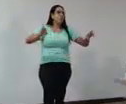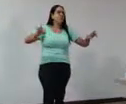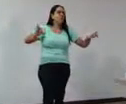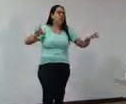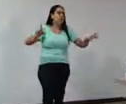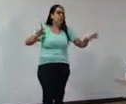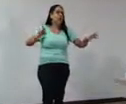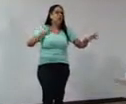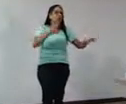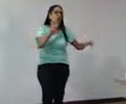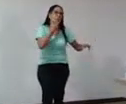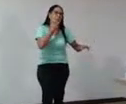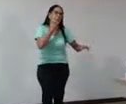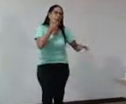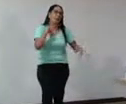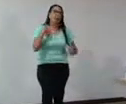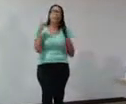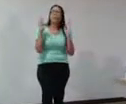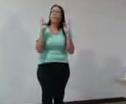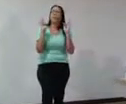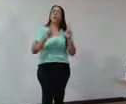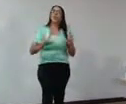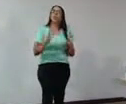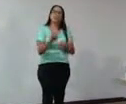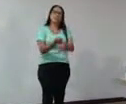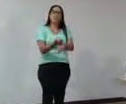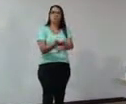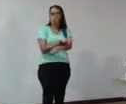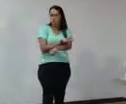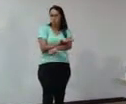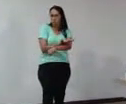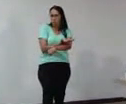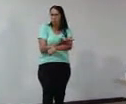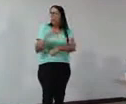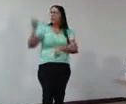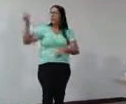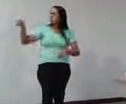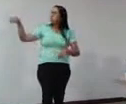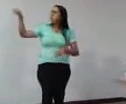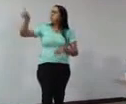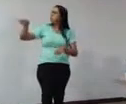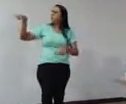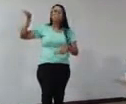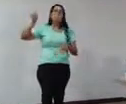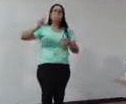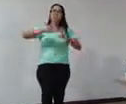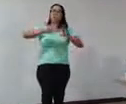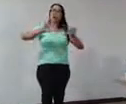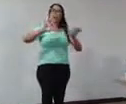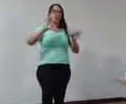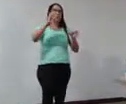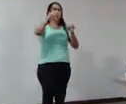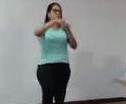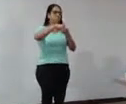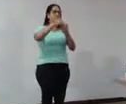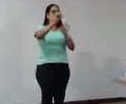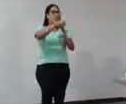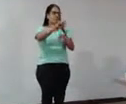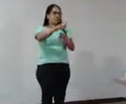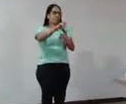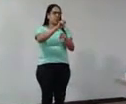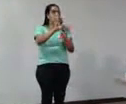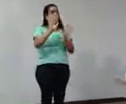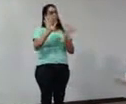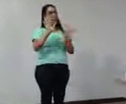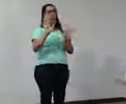incrível isso. Eu fico muito feliz e muito emocionada. Então, vários deles estão atuando na área de ensino. Mas eu estou